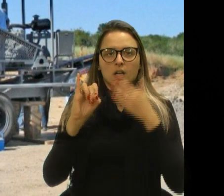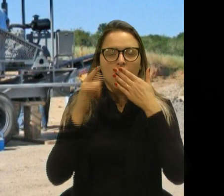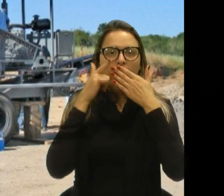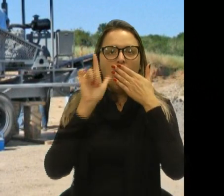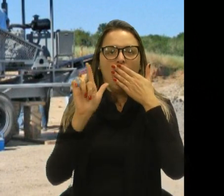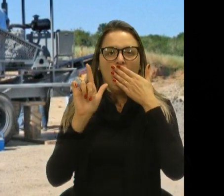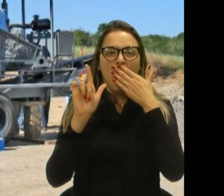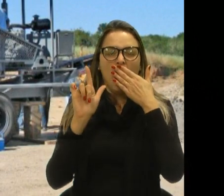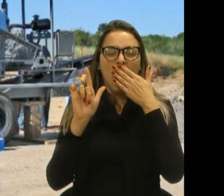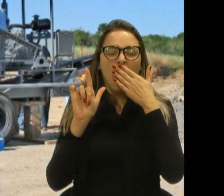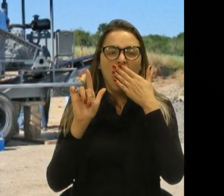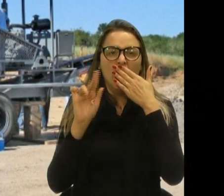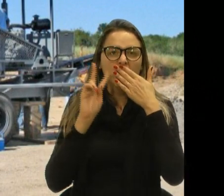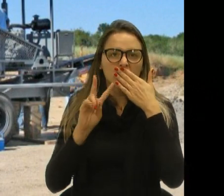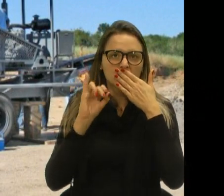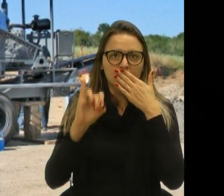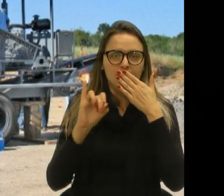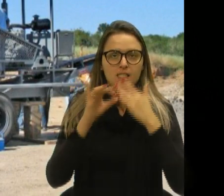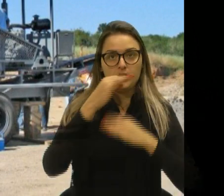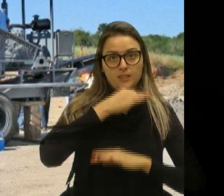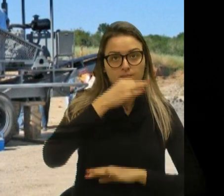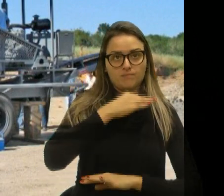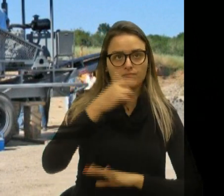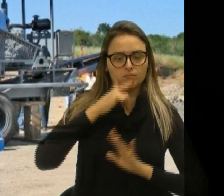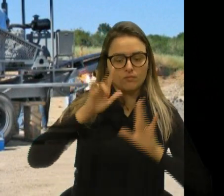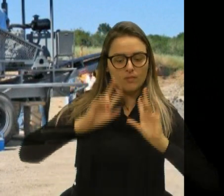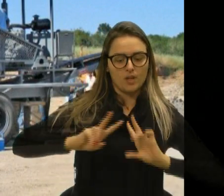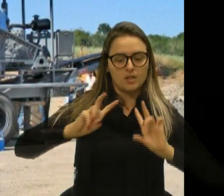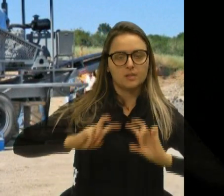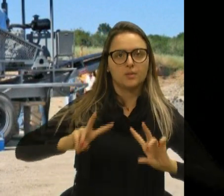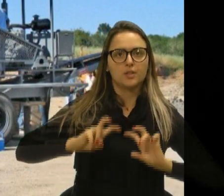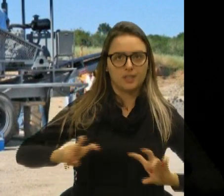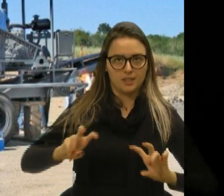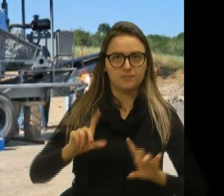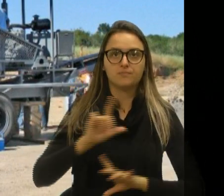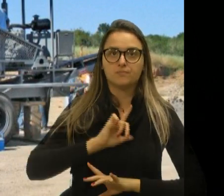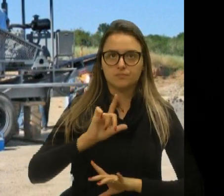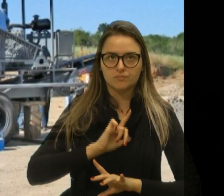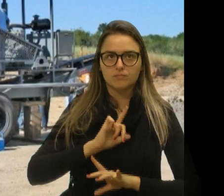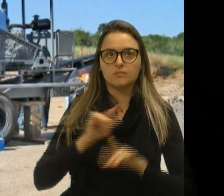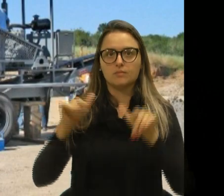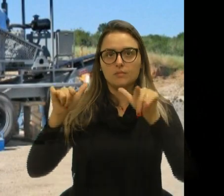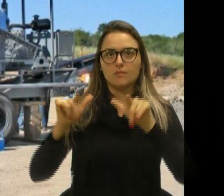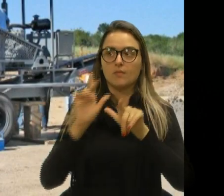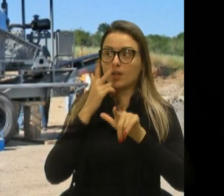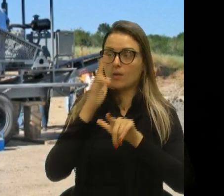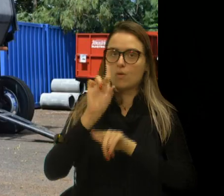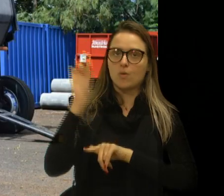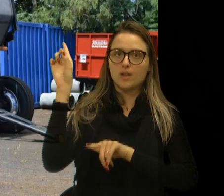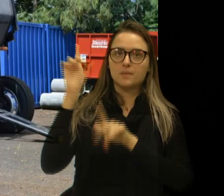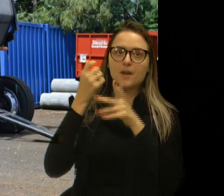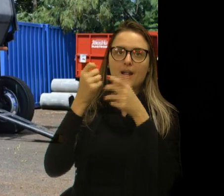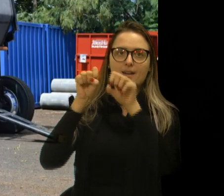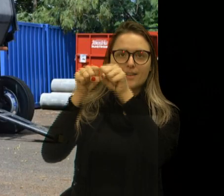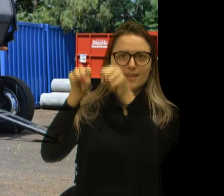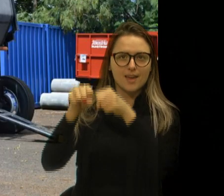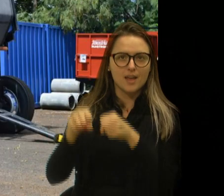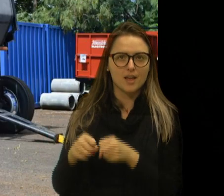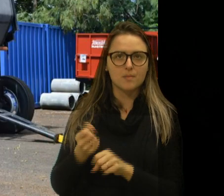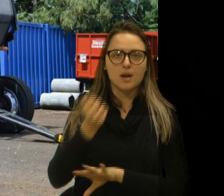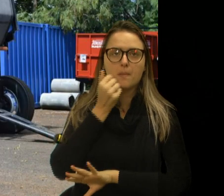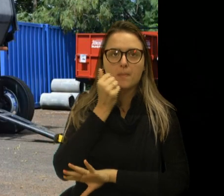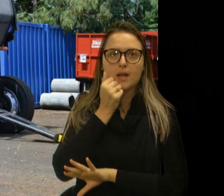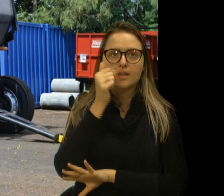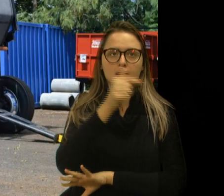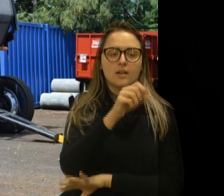para que a nossa cidade explore, isso também, que tenhamos sim um britador, como eu já falei, seja lá em Santa Lúcia, um lá em